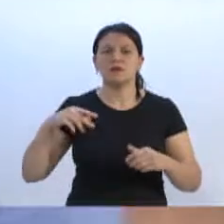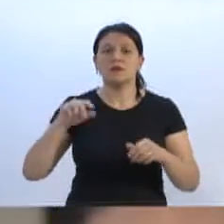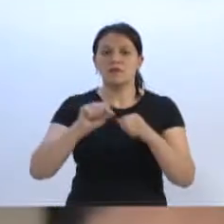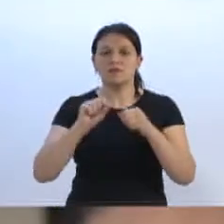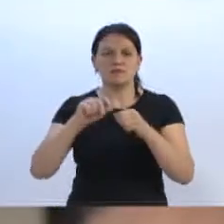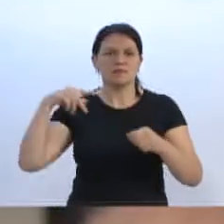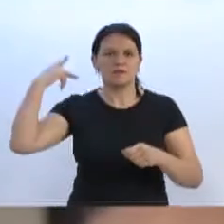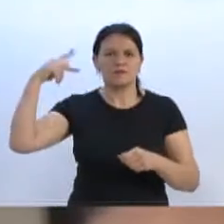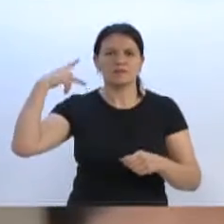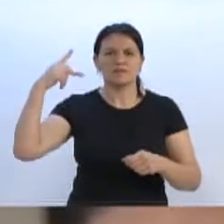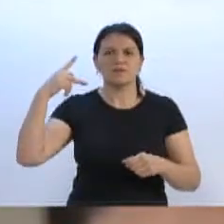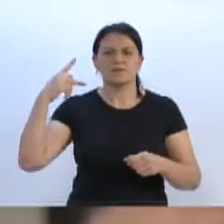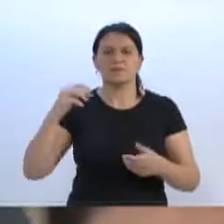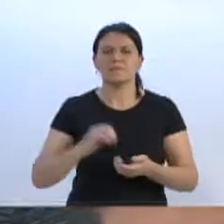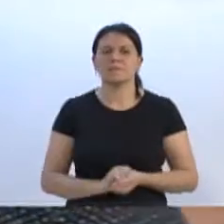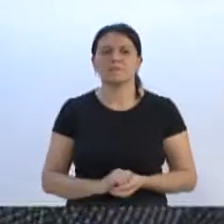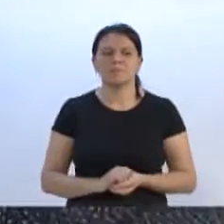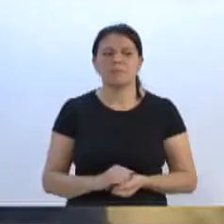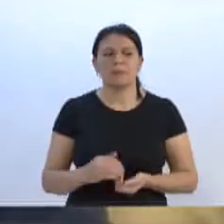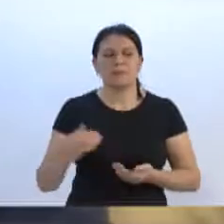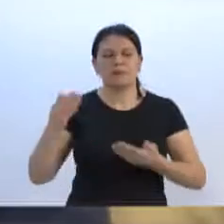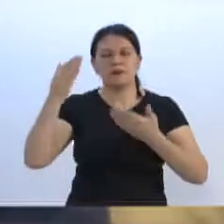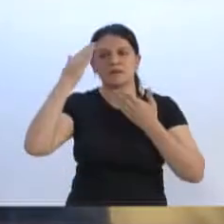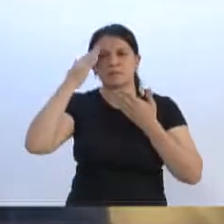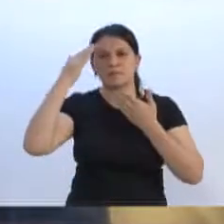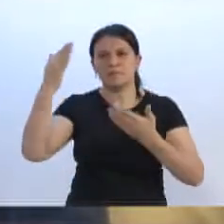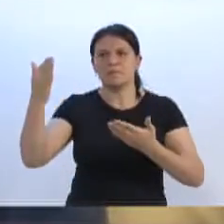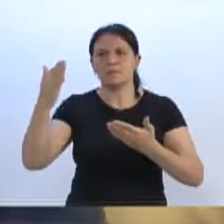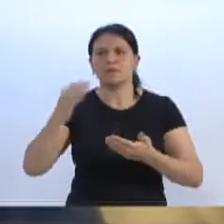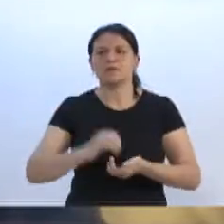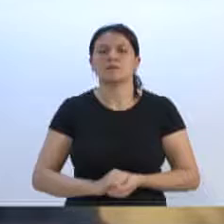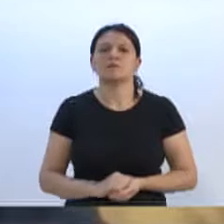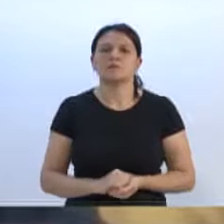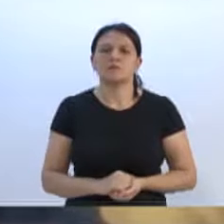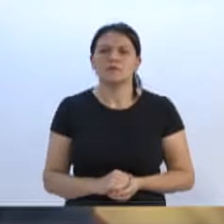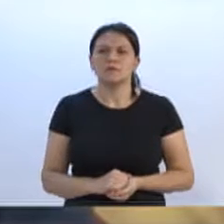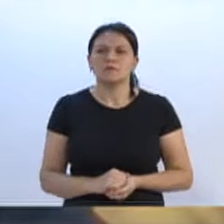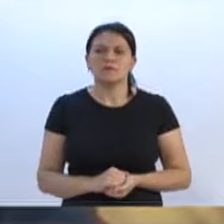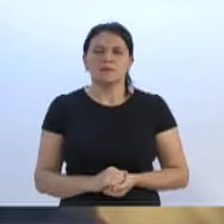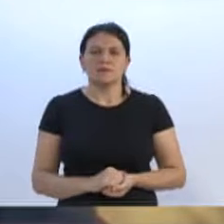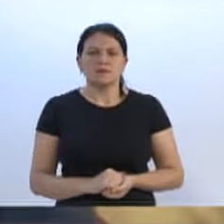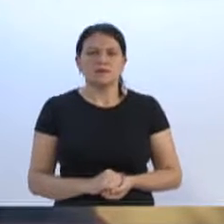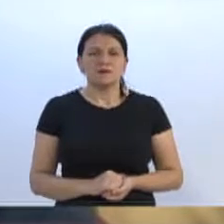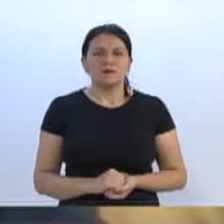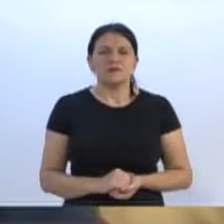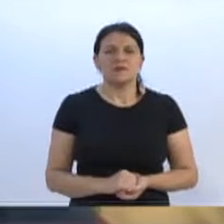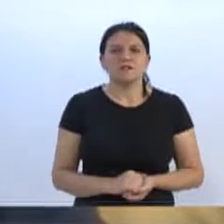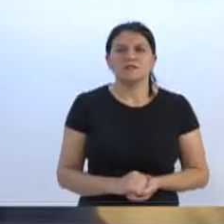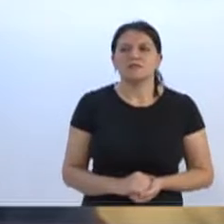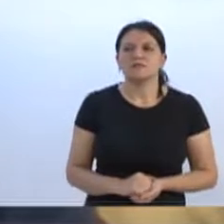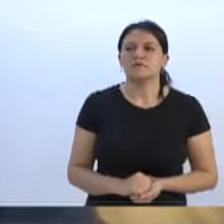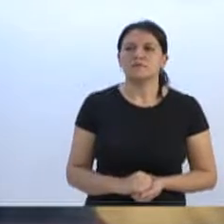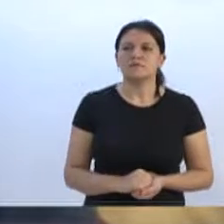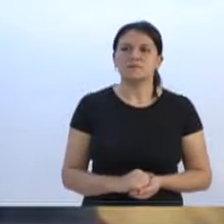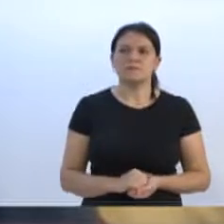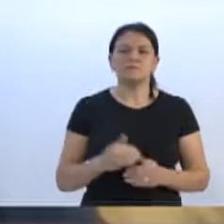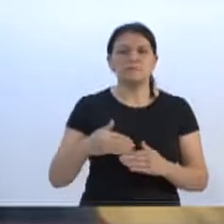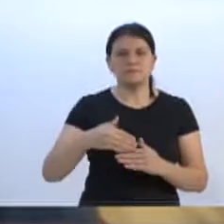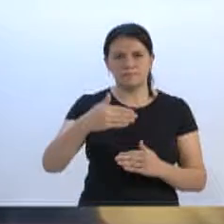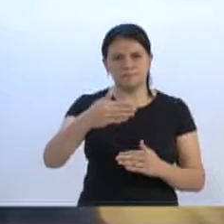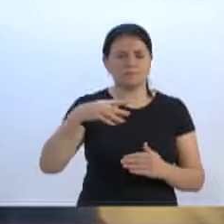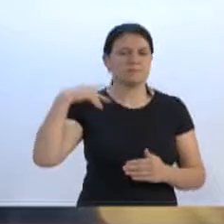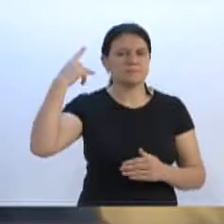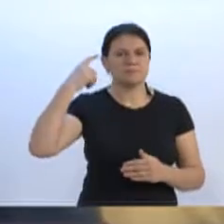excelência. Obrigado, vereador Gilson. Você dá a parte, vereador. Também com a concessão, concede, vereador César, também